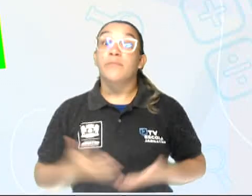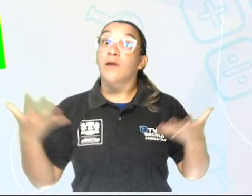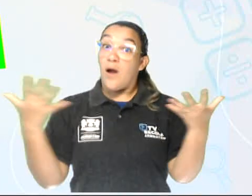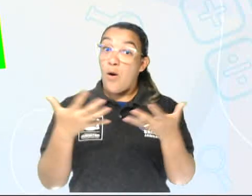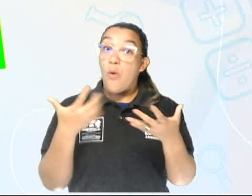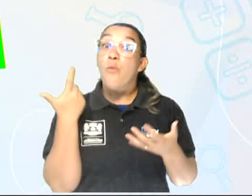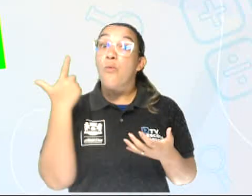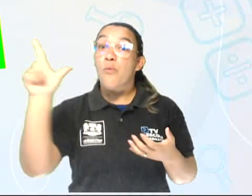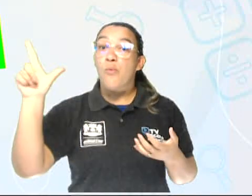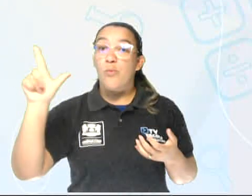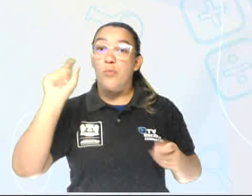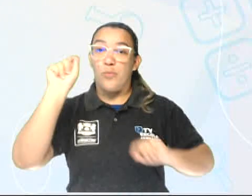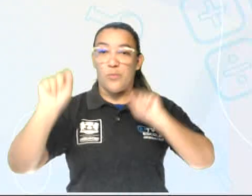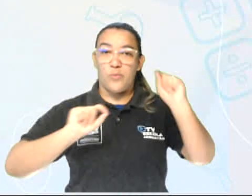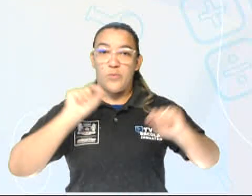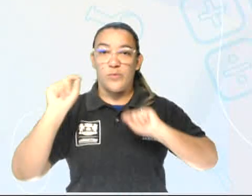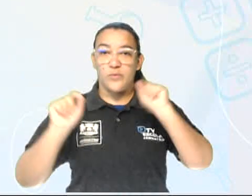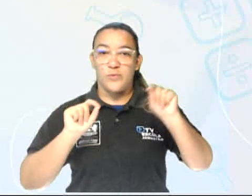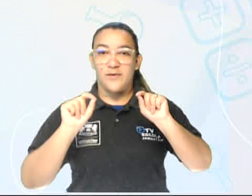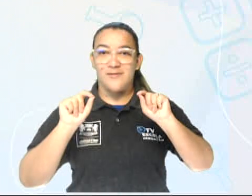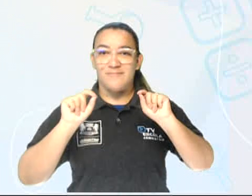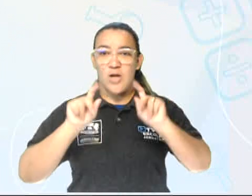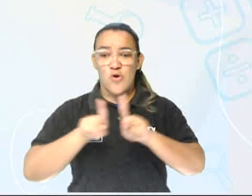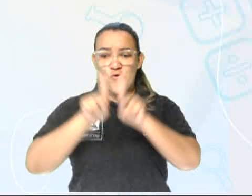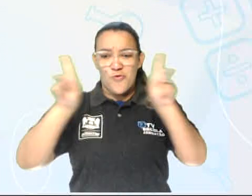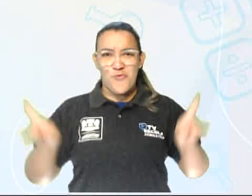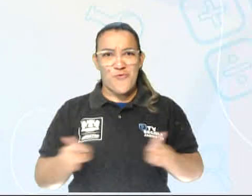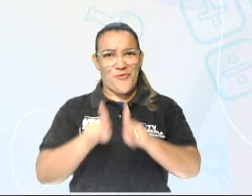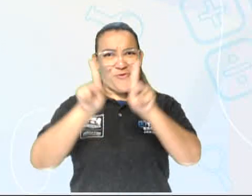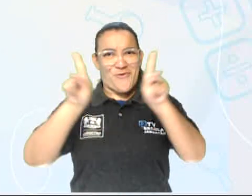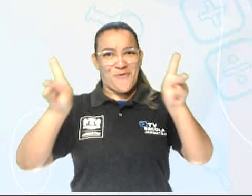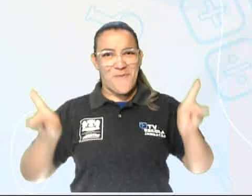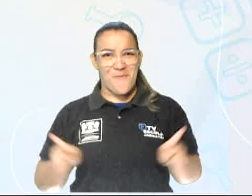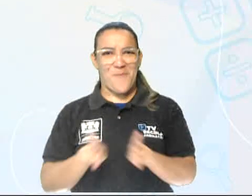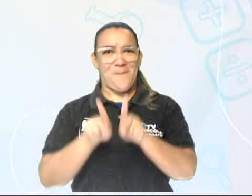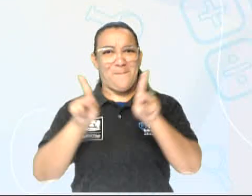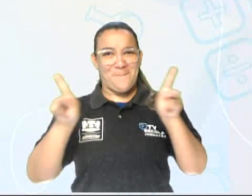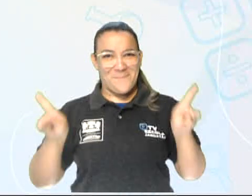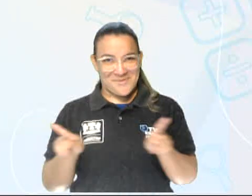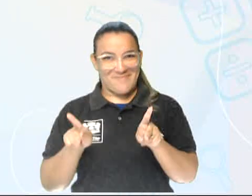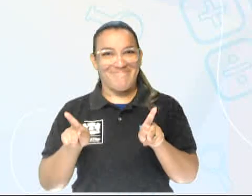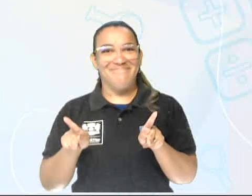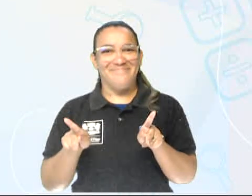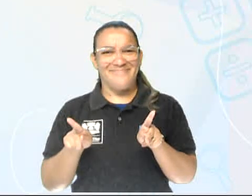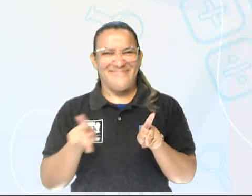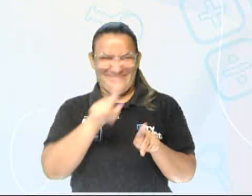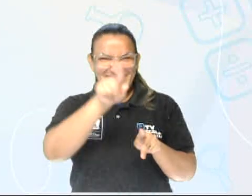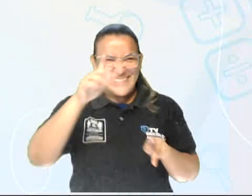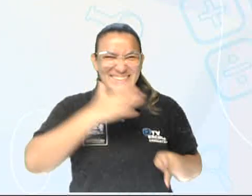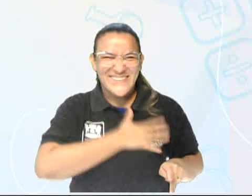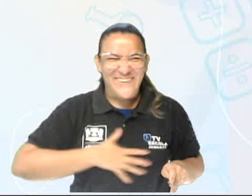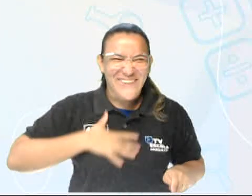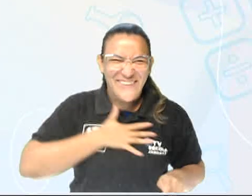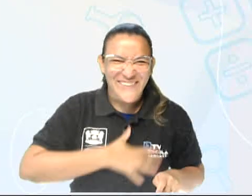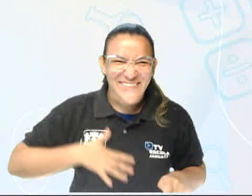é Shopping Mall, né? Quem não gosta de ir para o Shopping Mall, para às